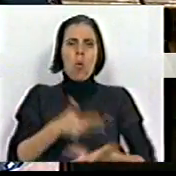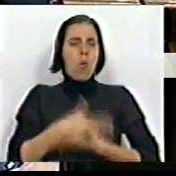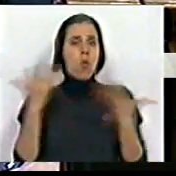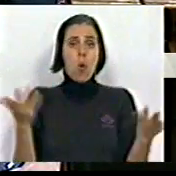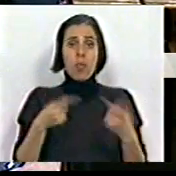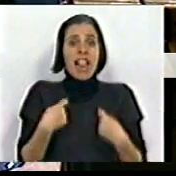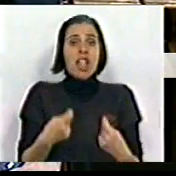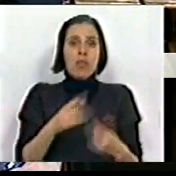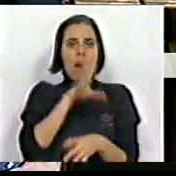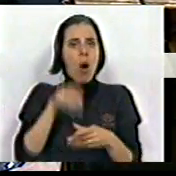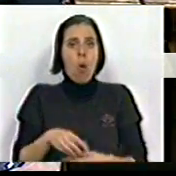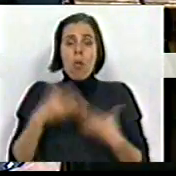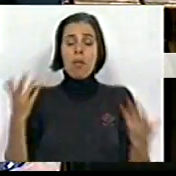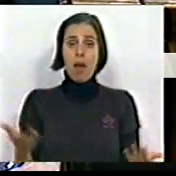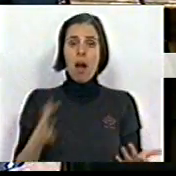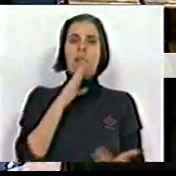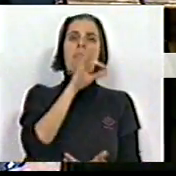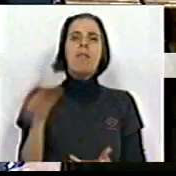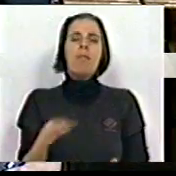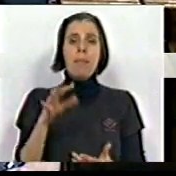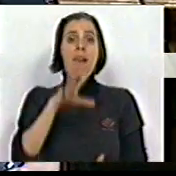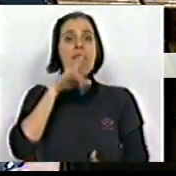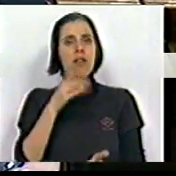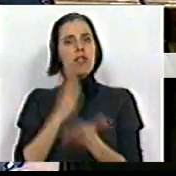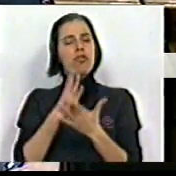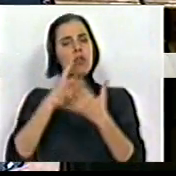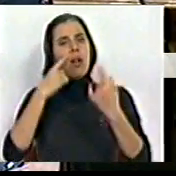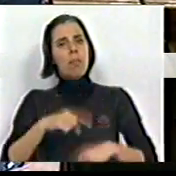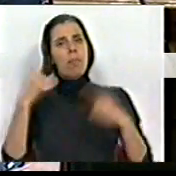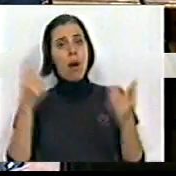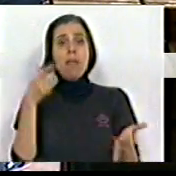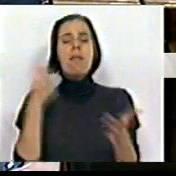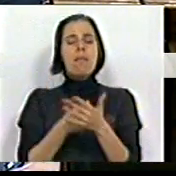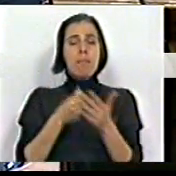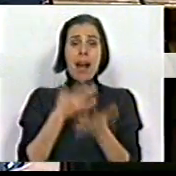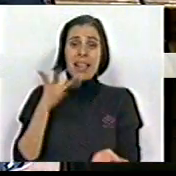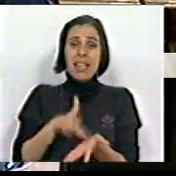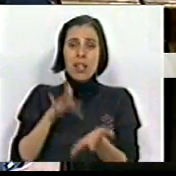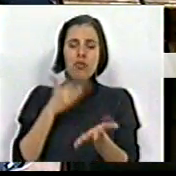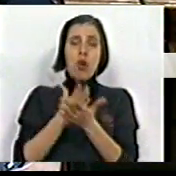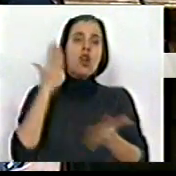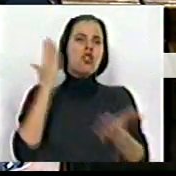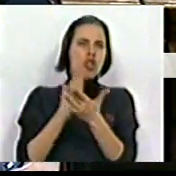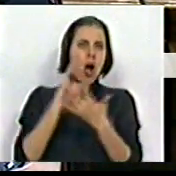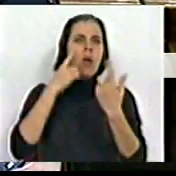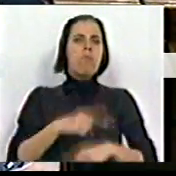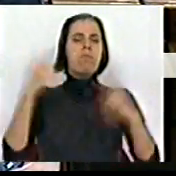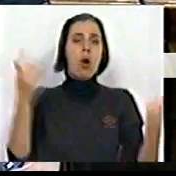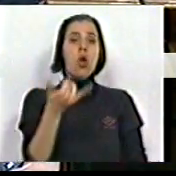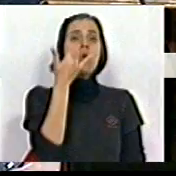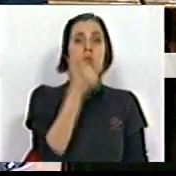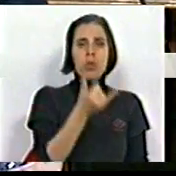este tipo de despesas. Uma família com filhos na escola pública paga de manuais escolares na escola pública